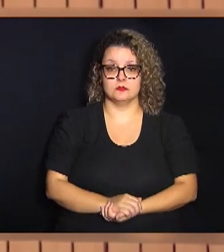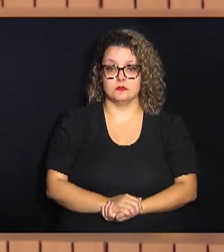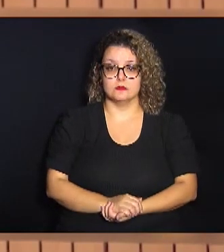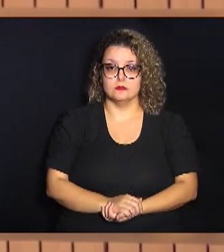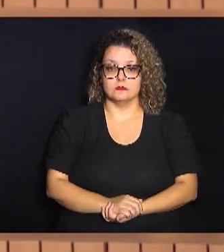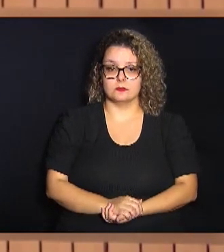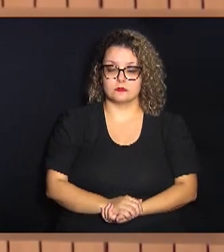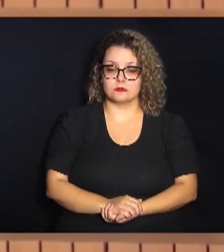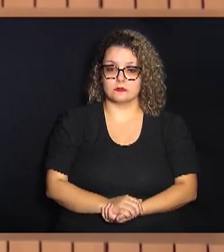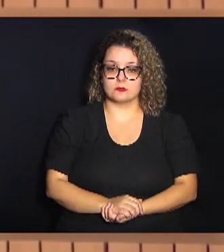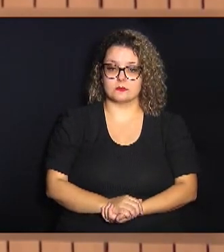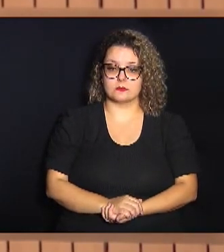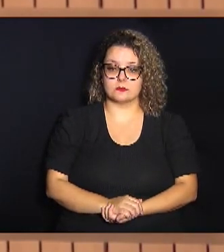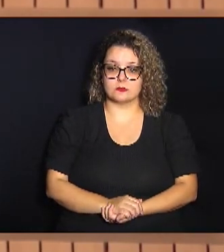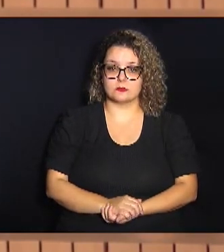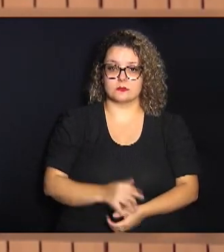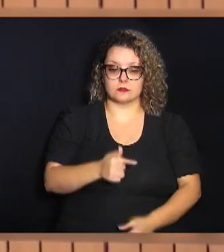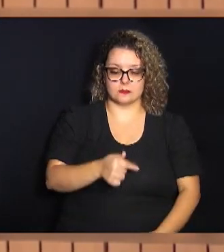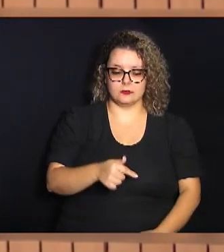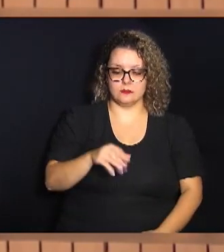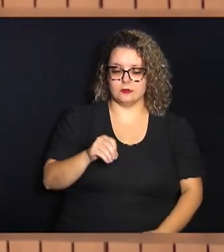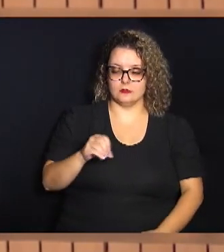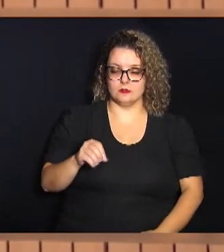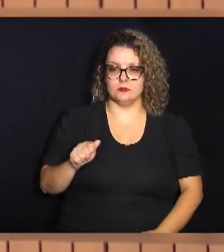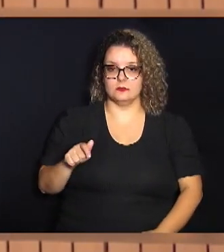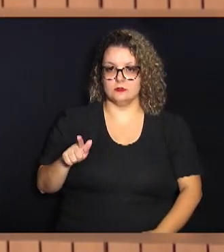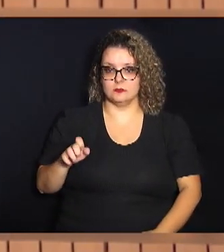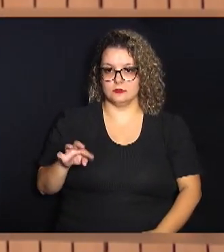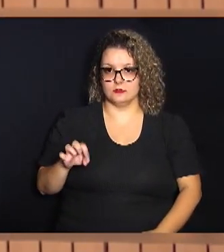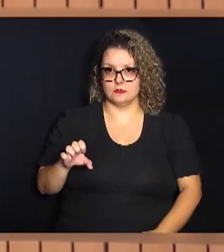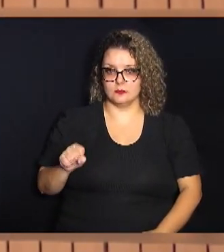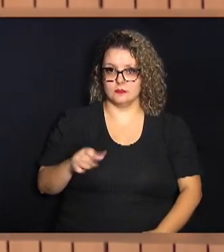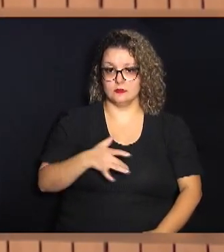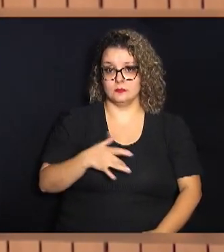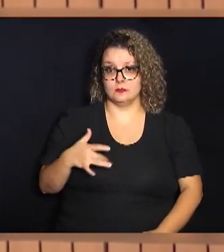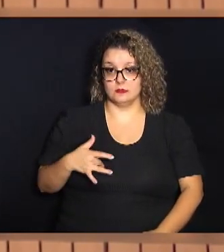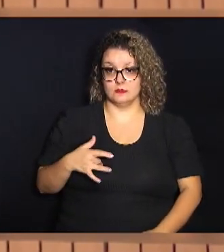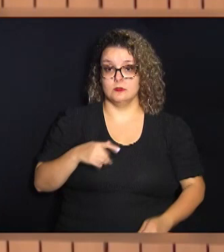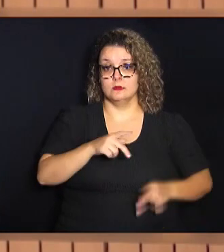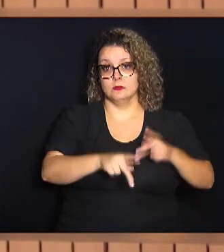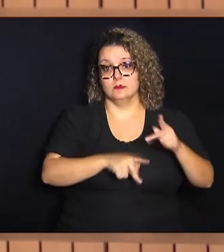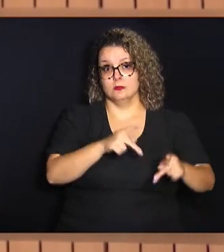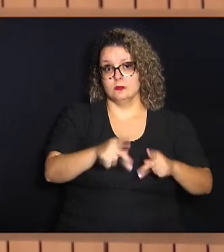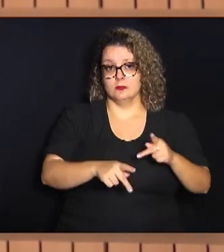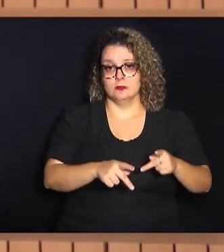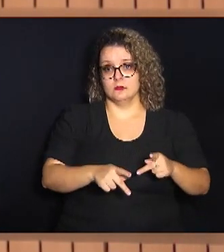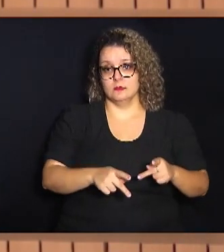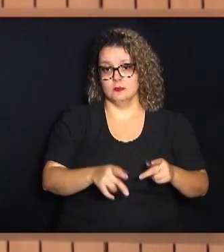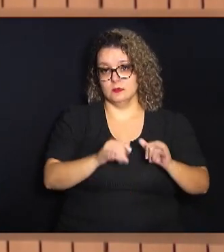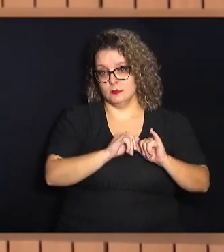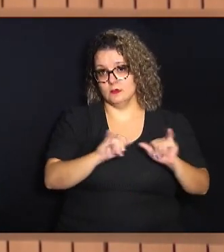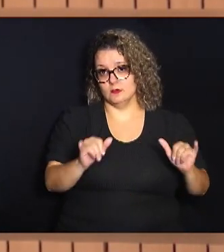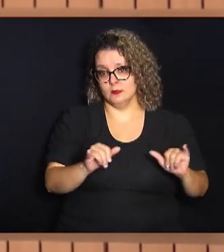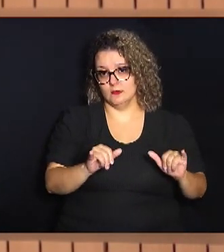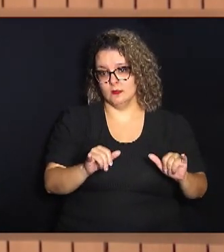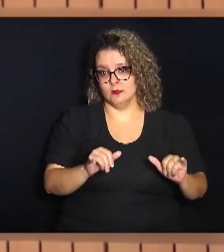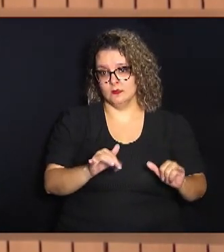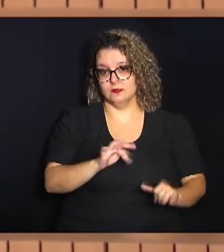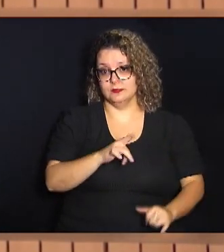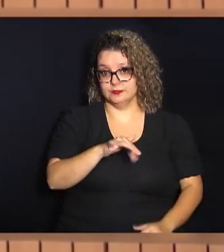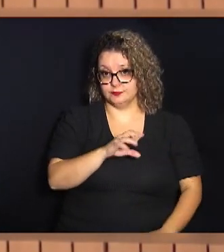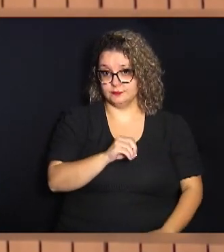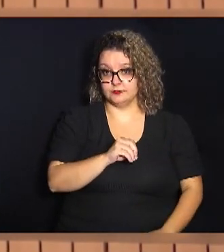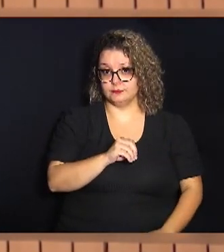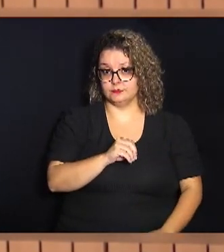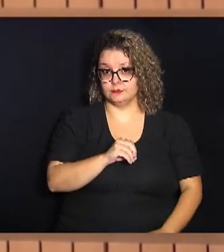hoje tem em torno de 700 agentes de saúde e com a população que é declarada no fundo a fundo a